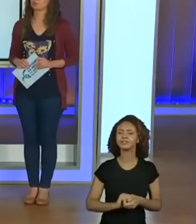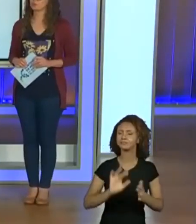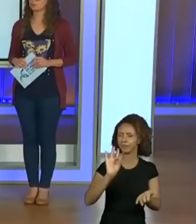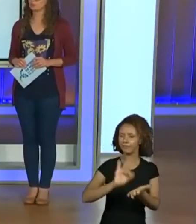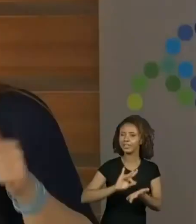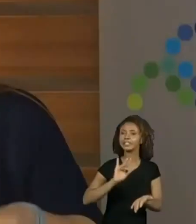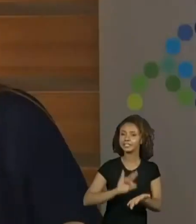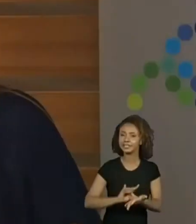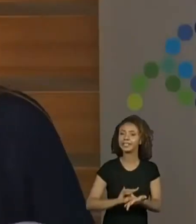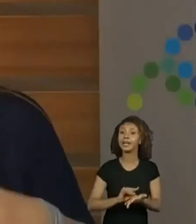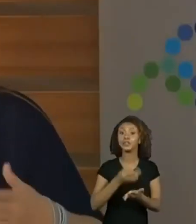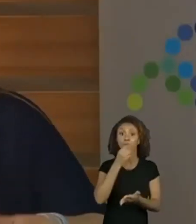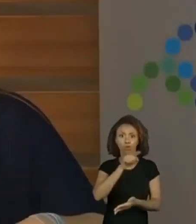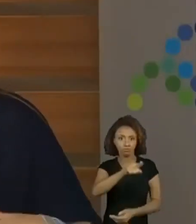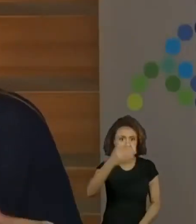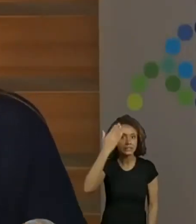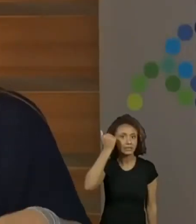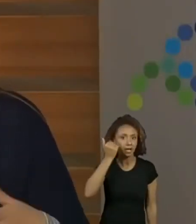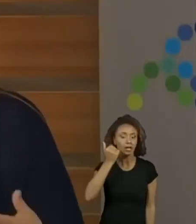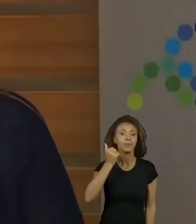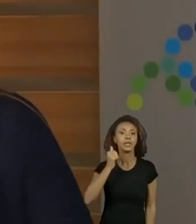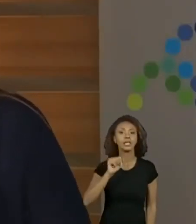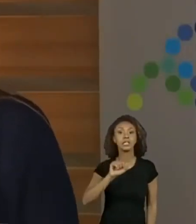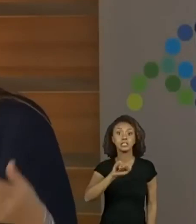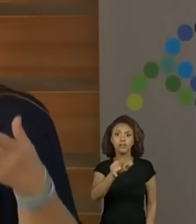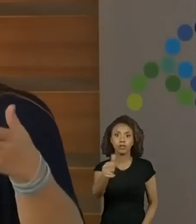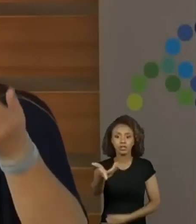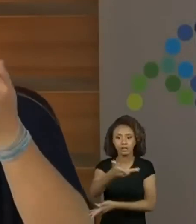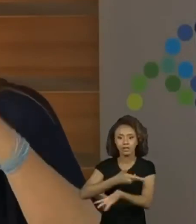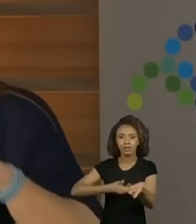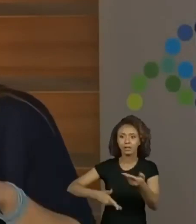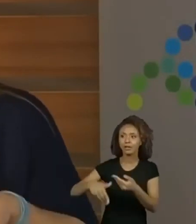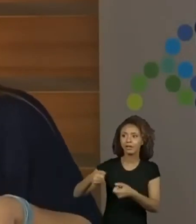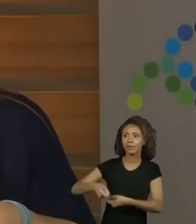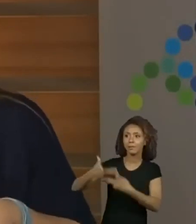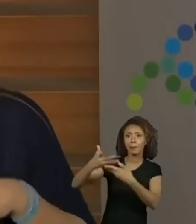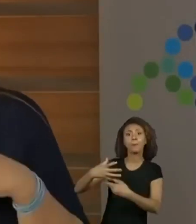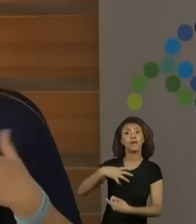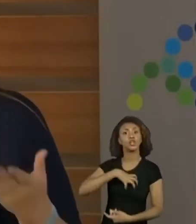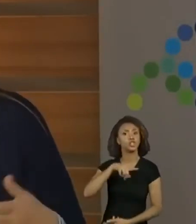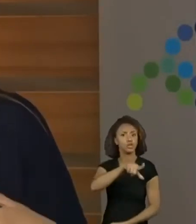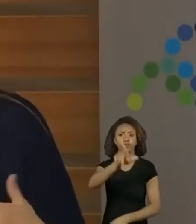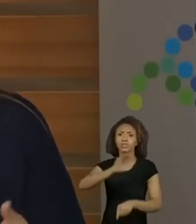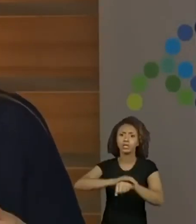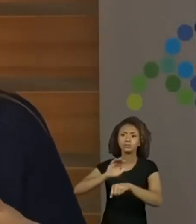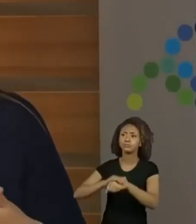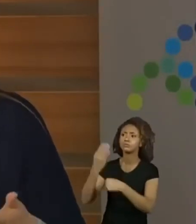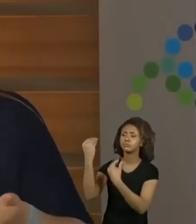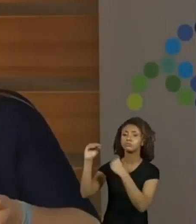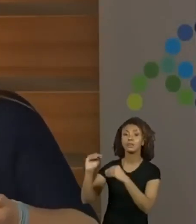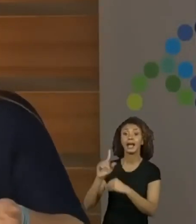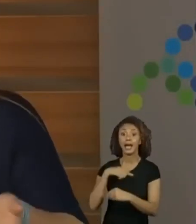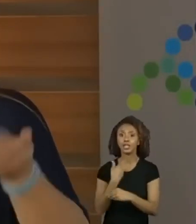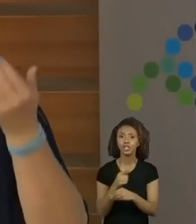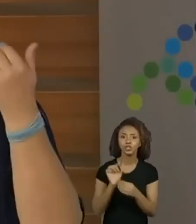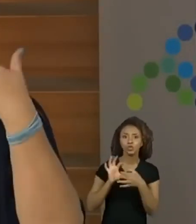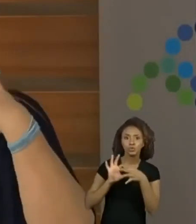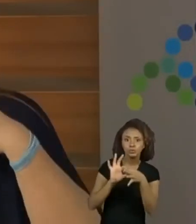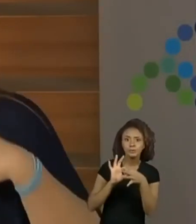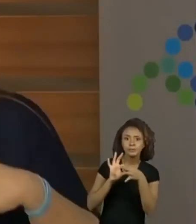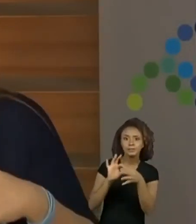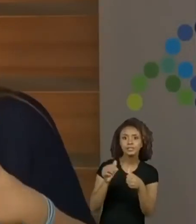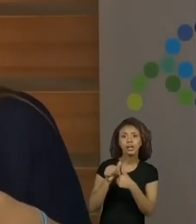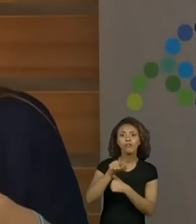importante as crianças saberem que é importante quando vocês interagem, trazendo a maneira como vocês fizeram. Que é assim que a gente vai construindo e você percebe